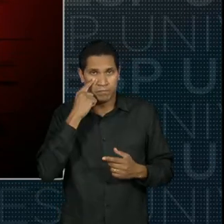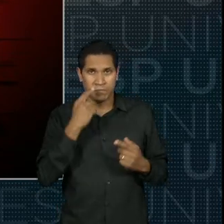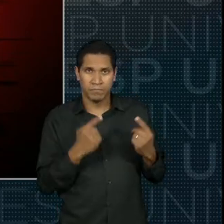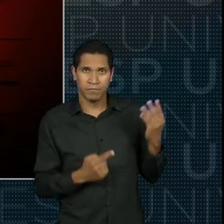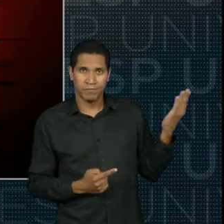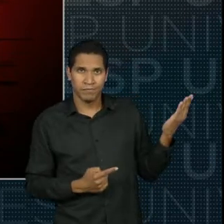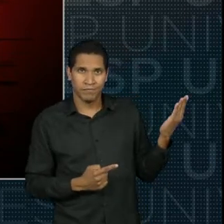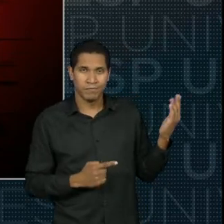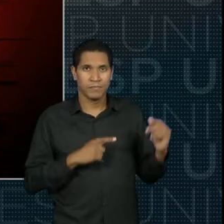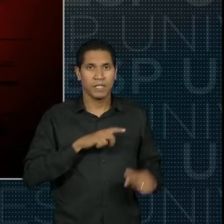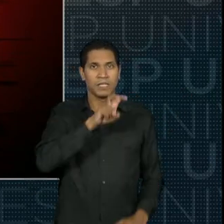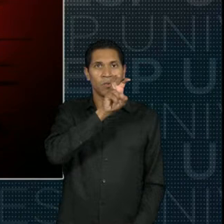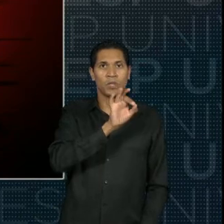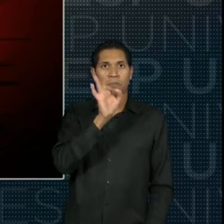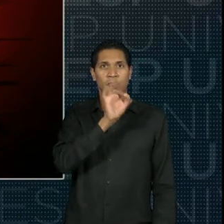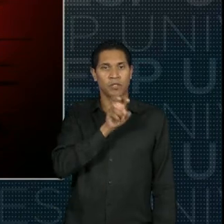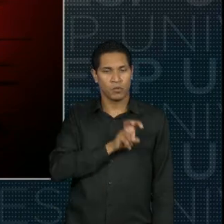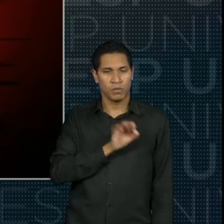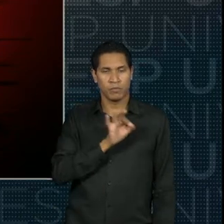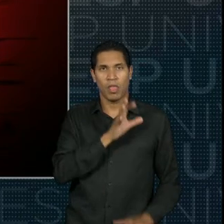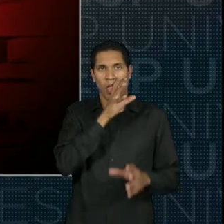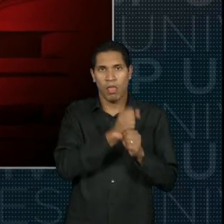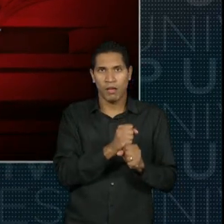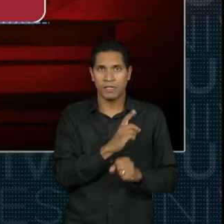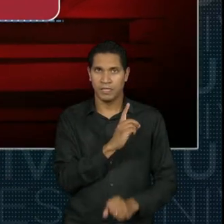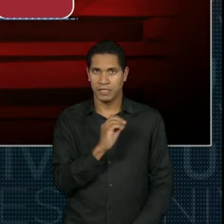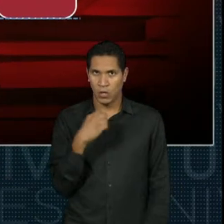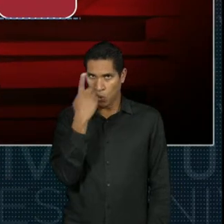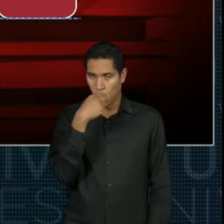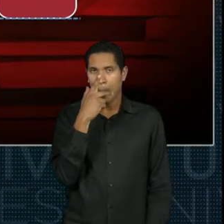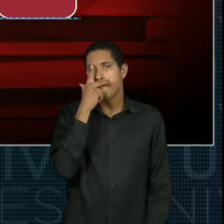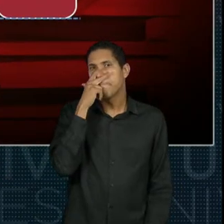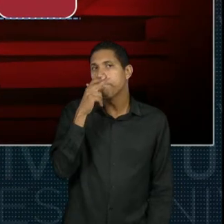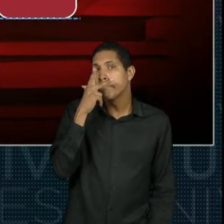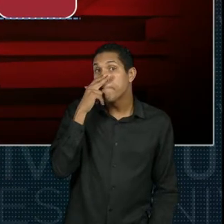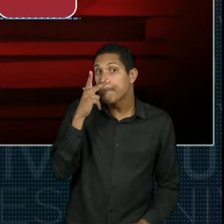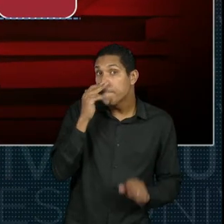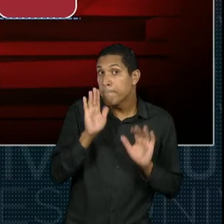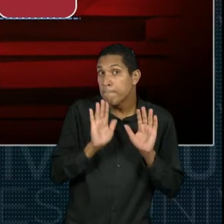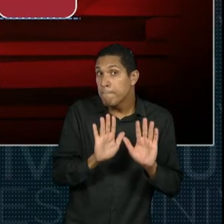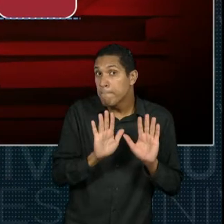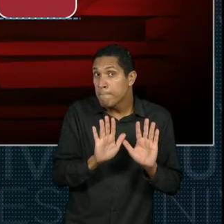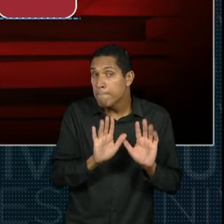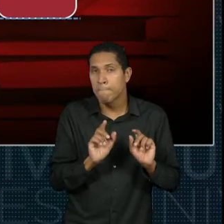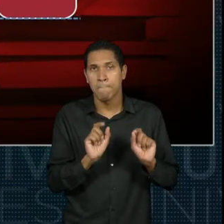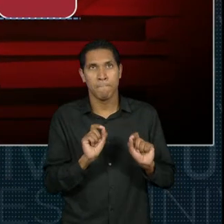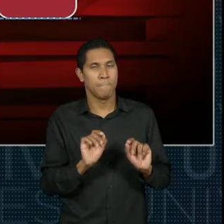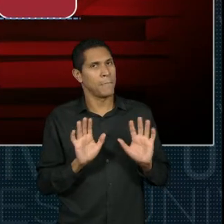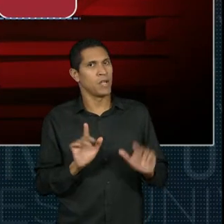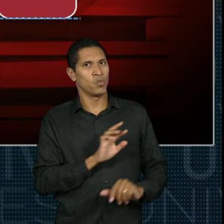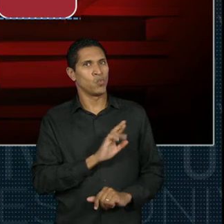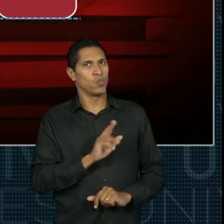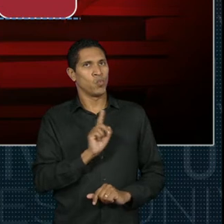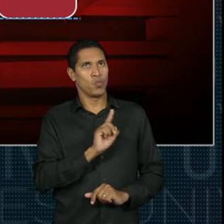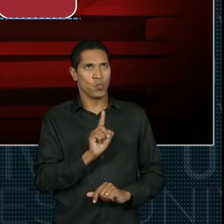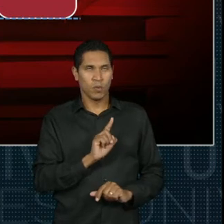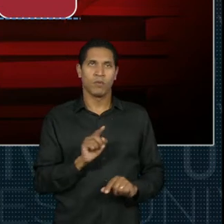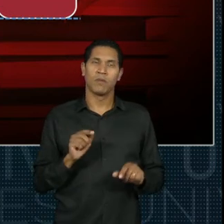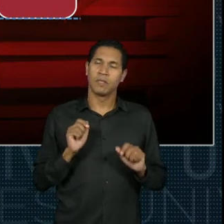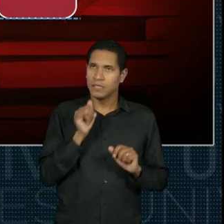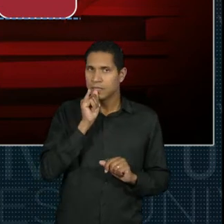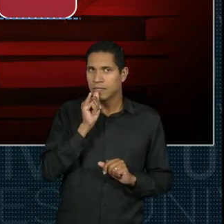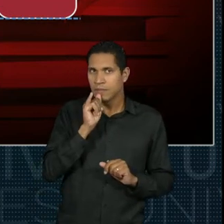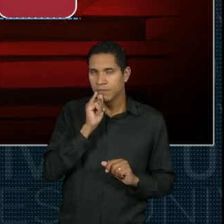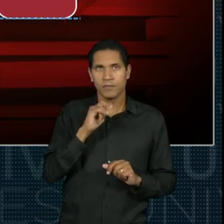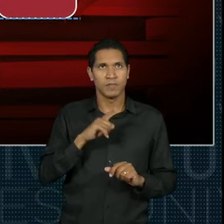meio, dá a entender que seriam 100 horas de certificação extracurricular e 100 horas de trabalho voluntário, não é bem assim. O aluno pode fazer, por